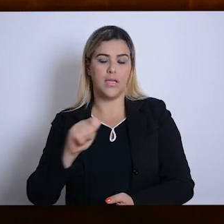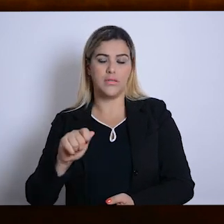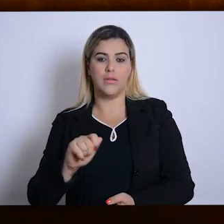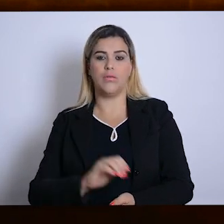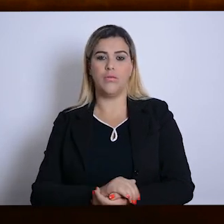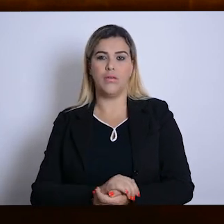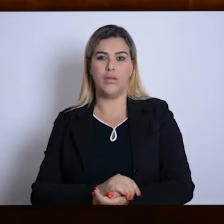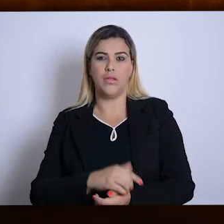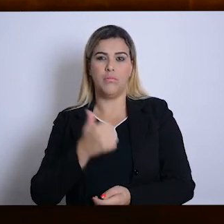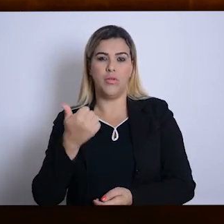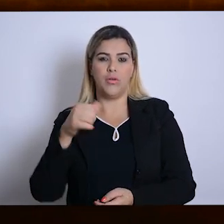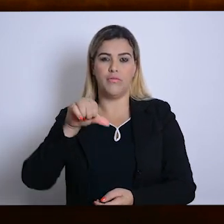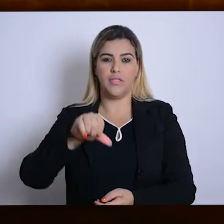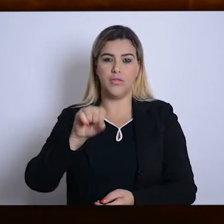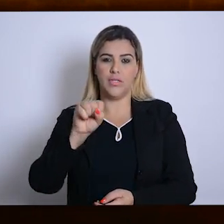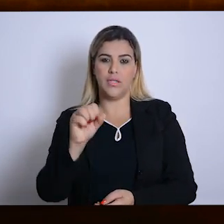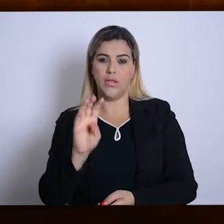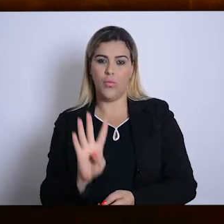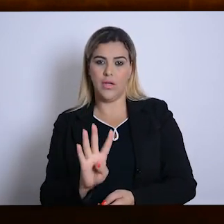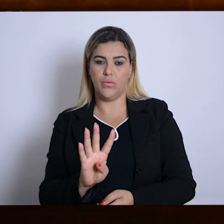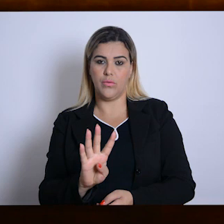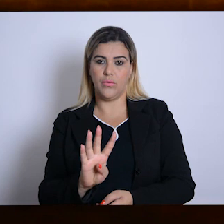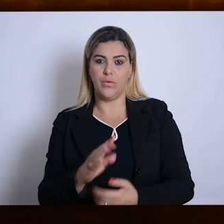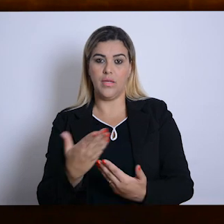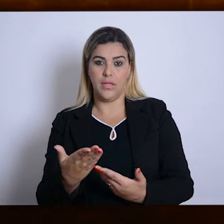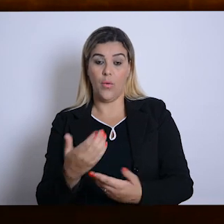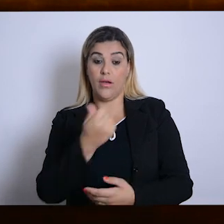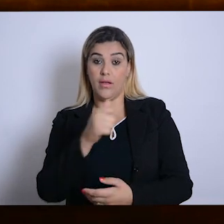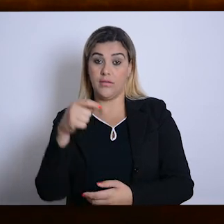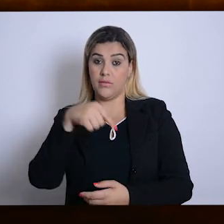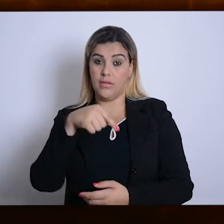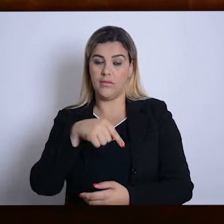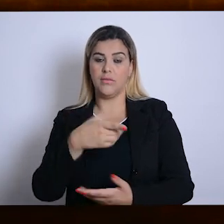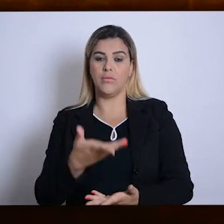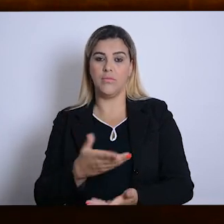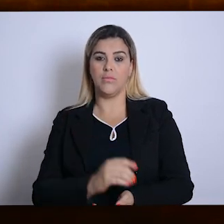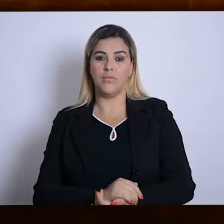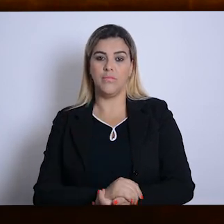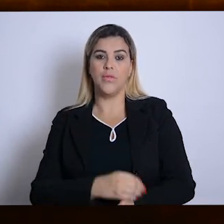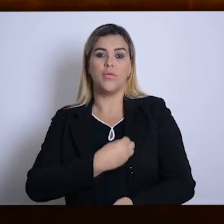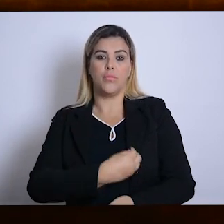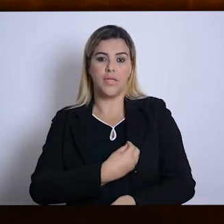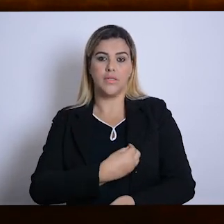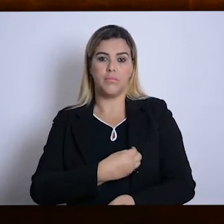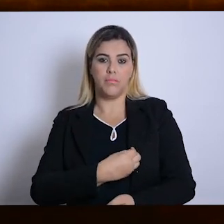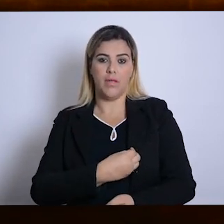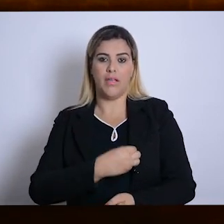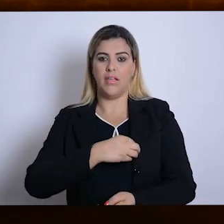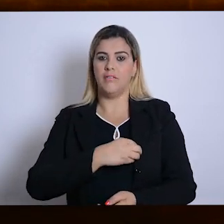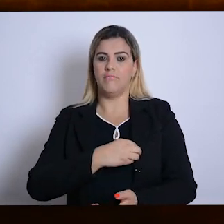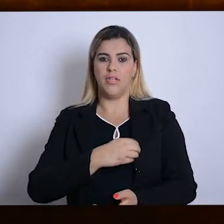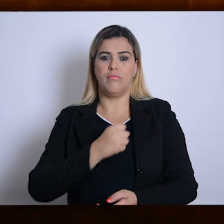1984. Nessa associação, eu estive participando em diferentes cargos